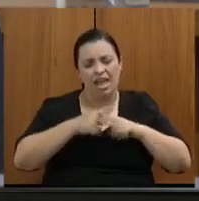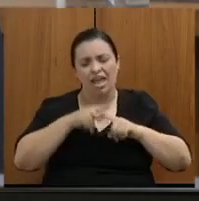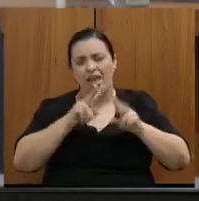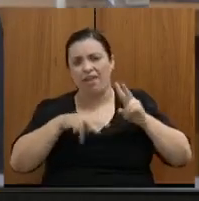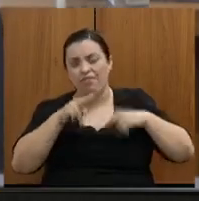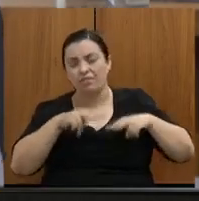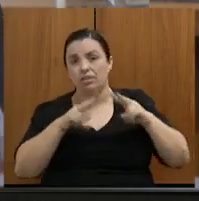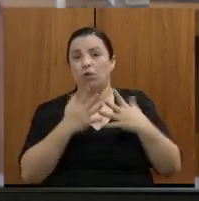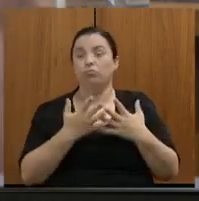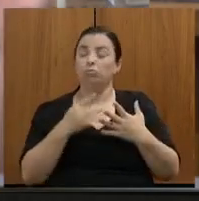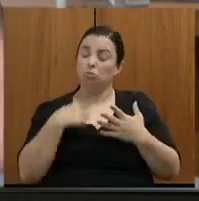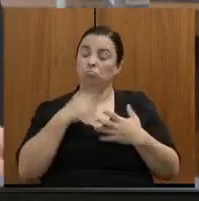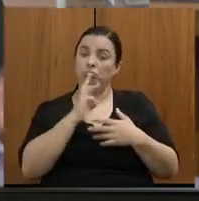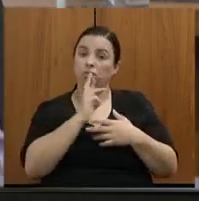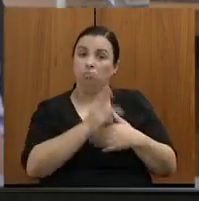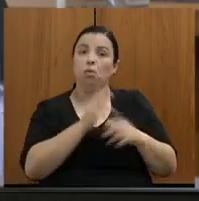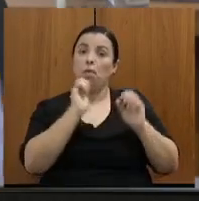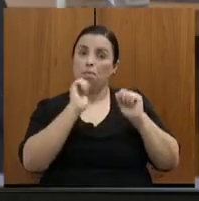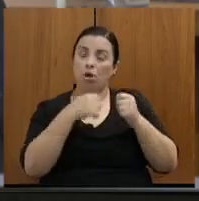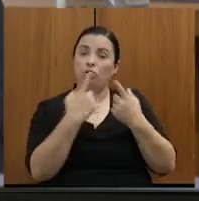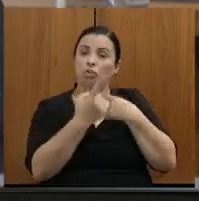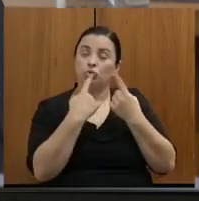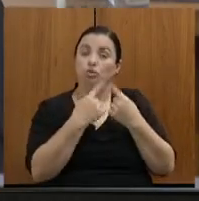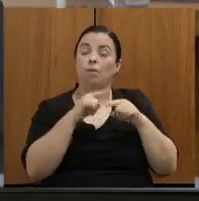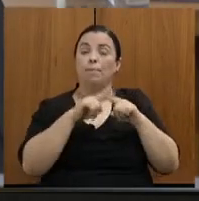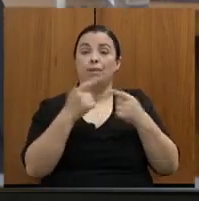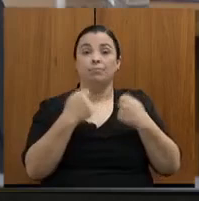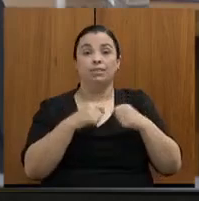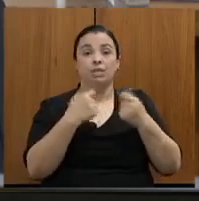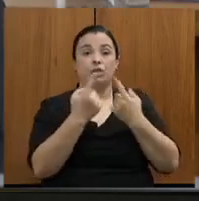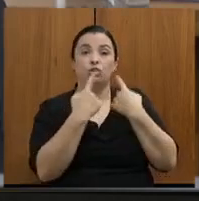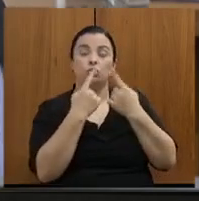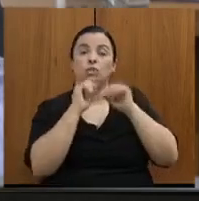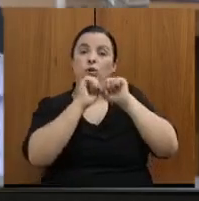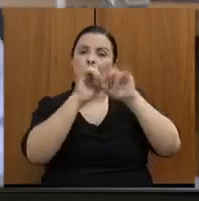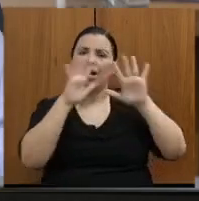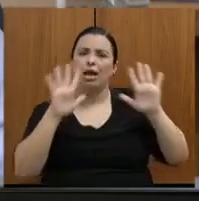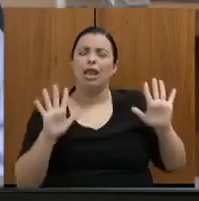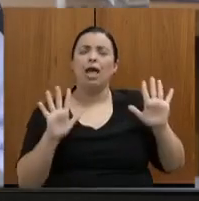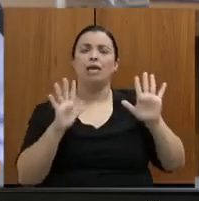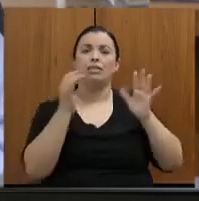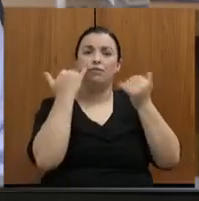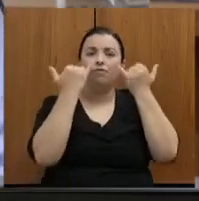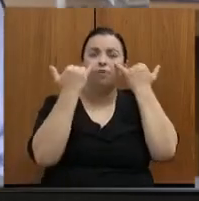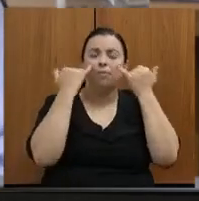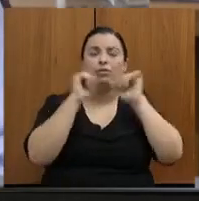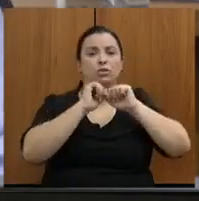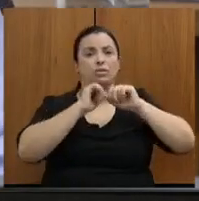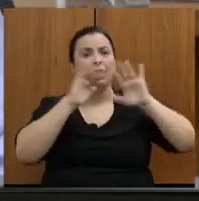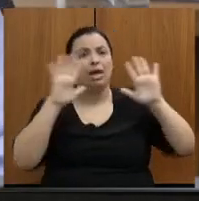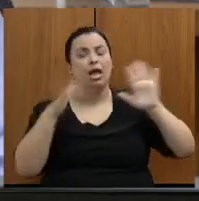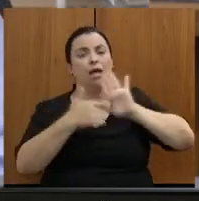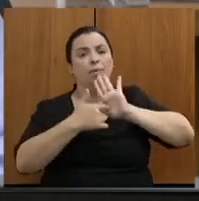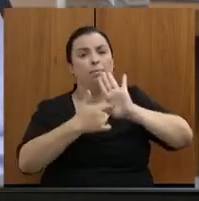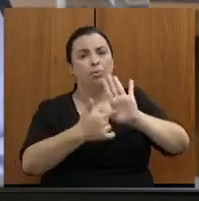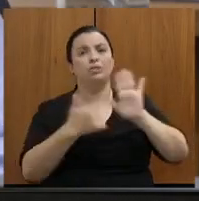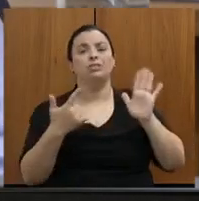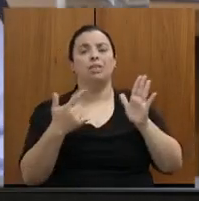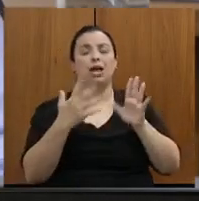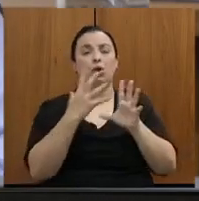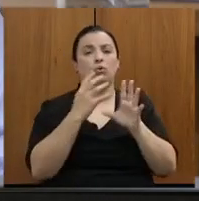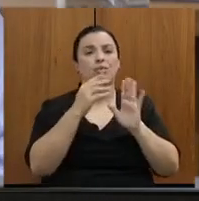desde que isso seja feito de maneira transparente, com os dados abertos, com as contas abertas. Então, nós instituímos,